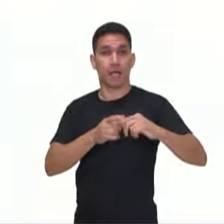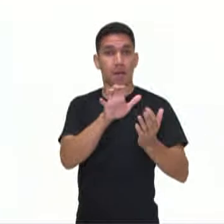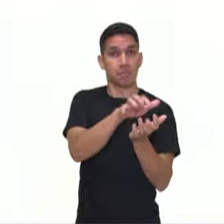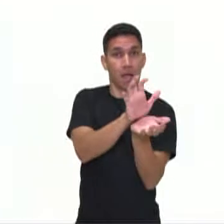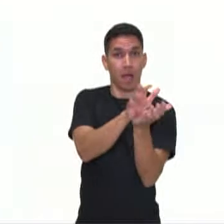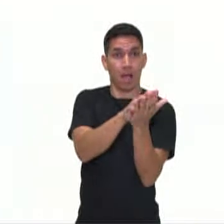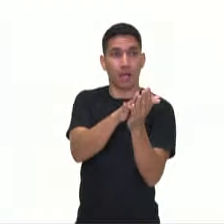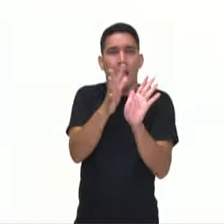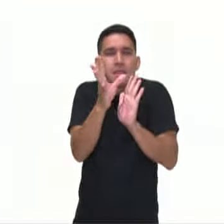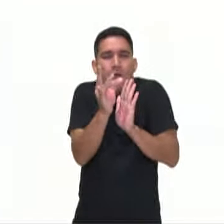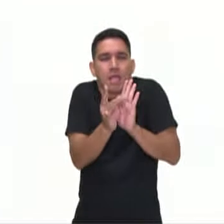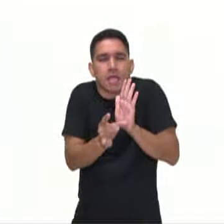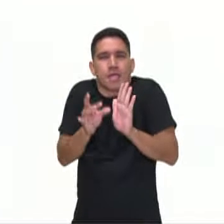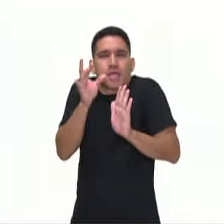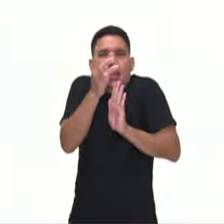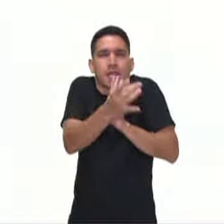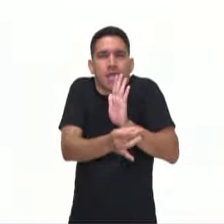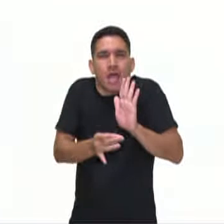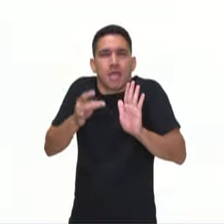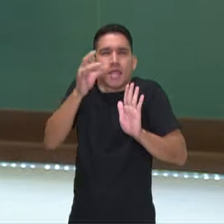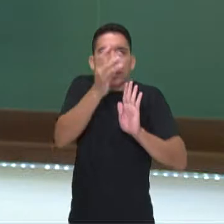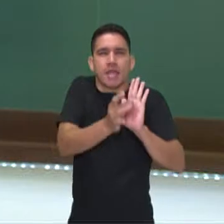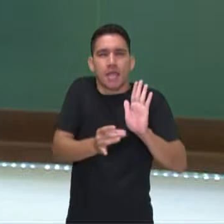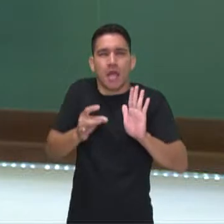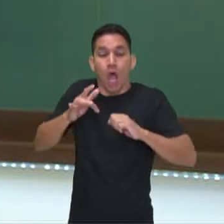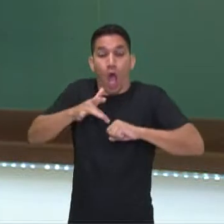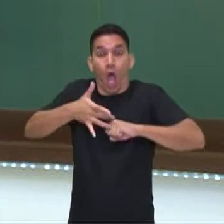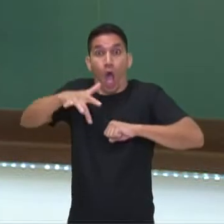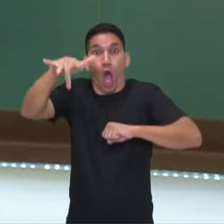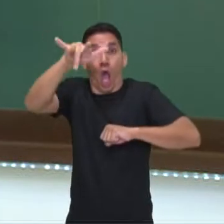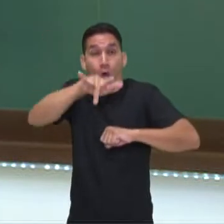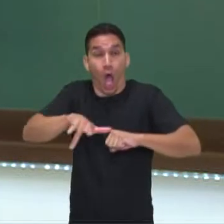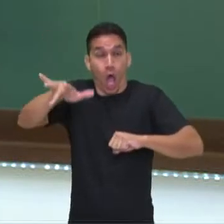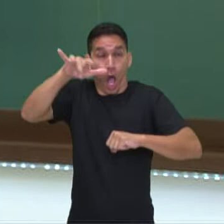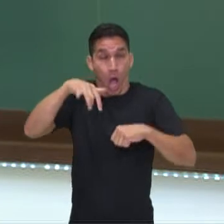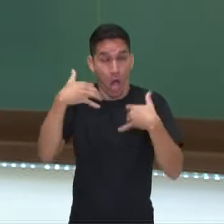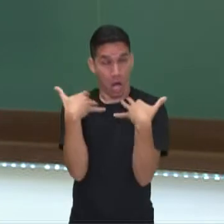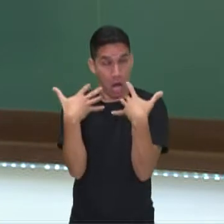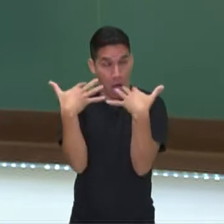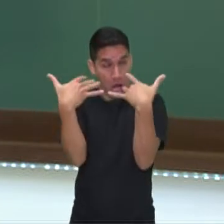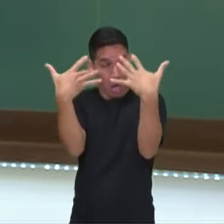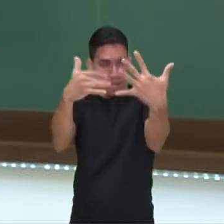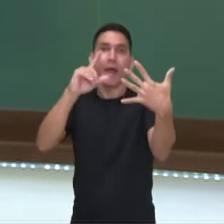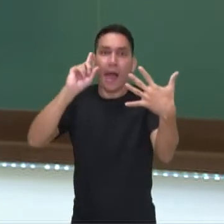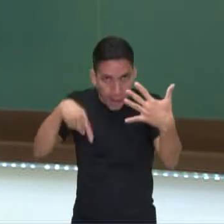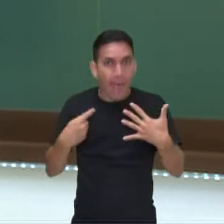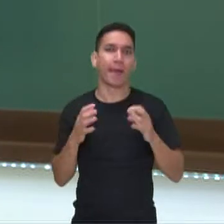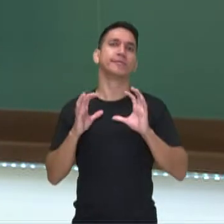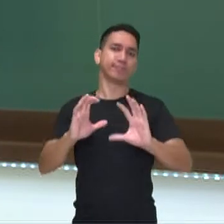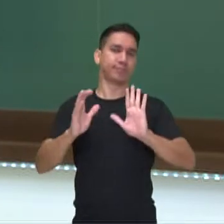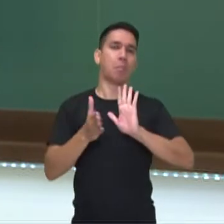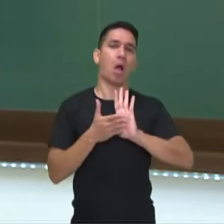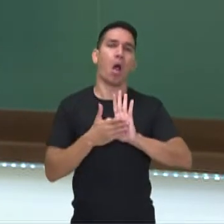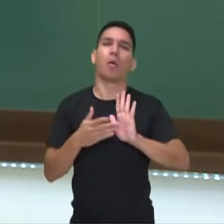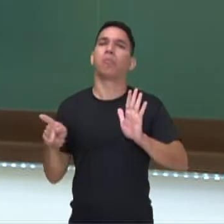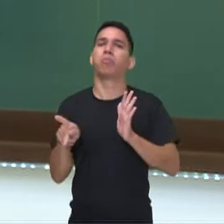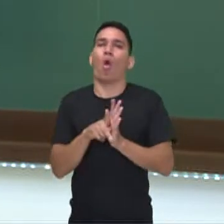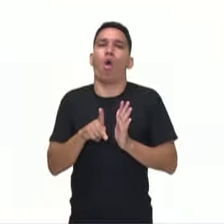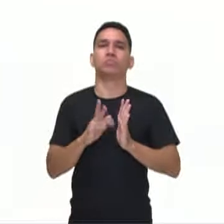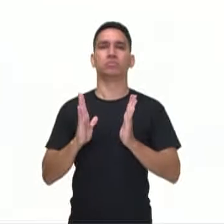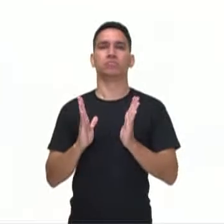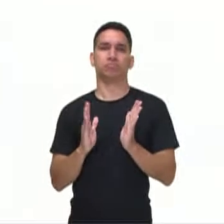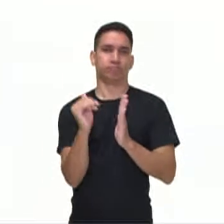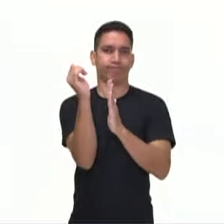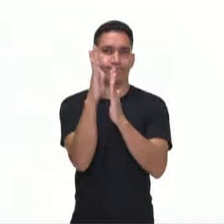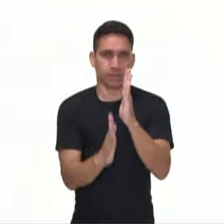ó, esse enduramento, tá vendo? Essa poluição visual é proposital do barroco, tá gente? Então,